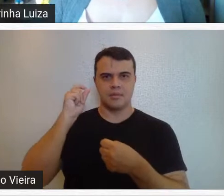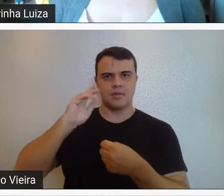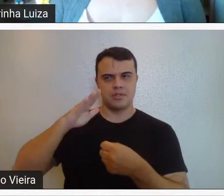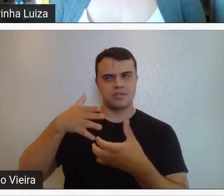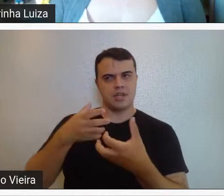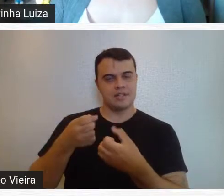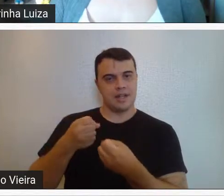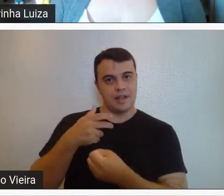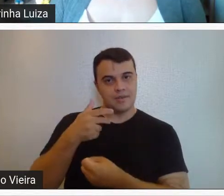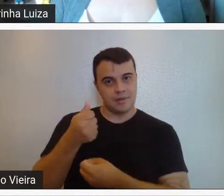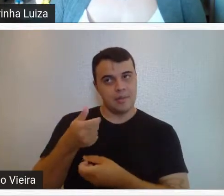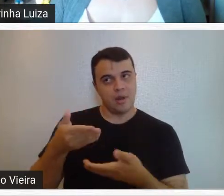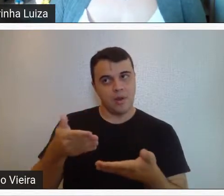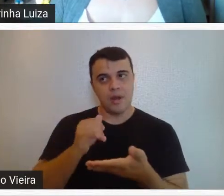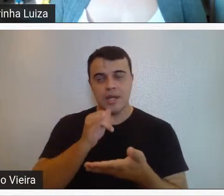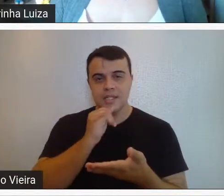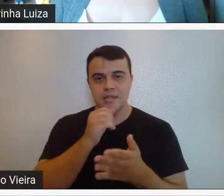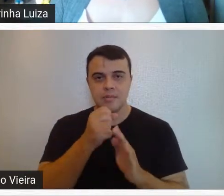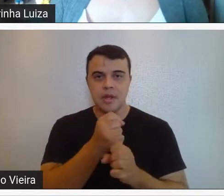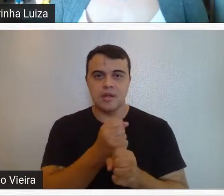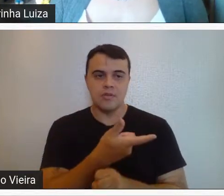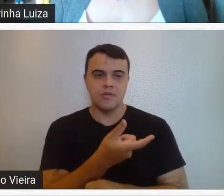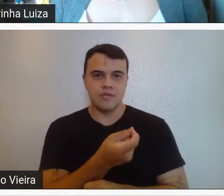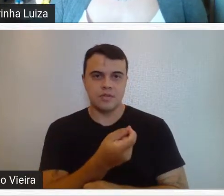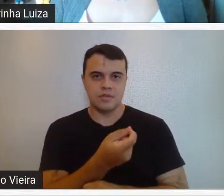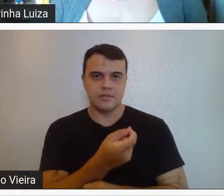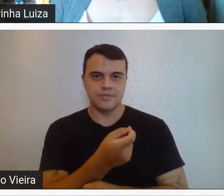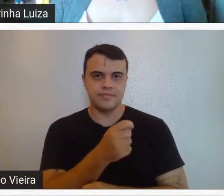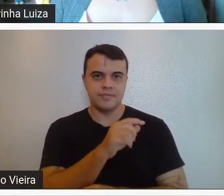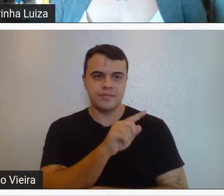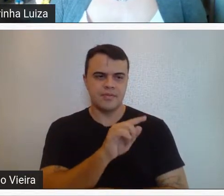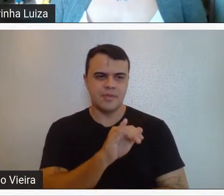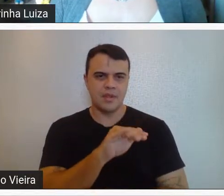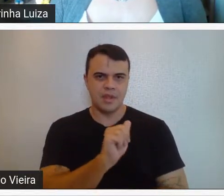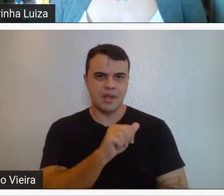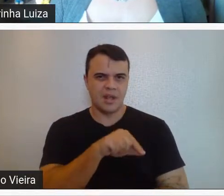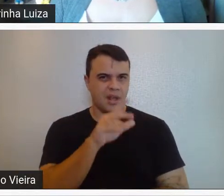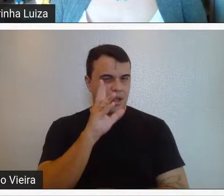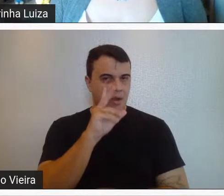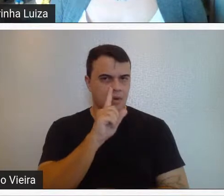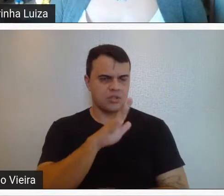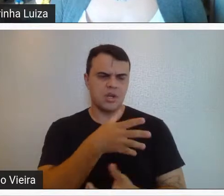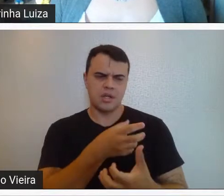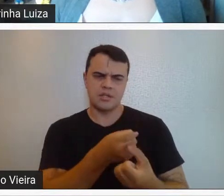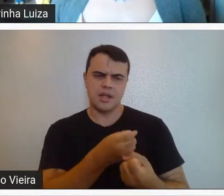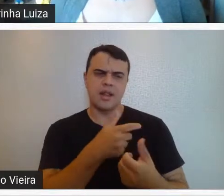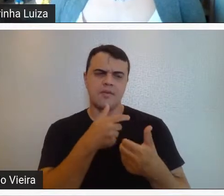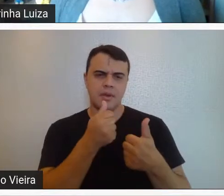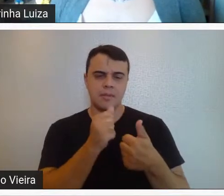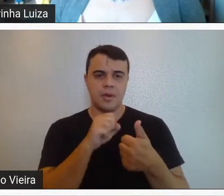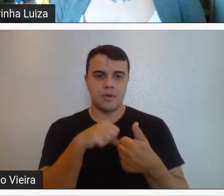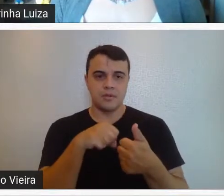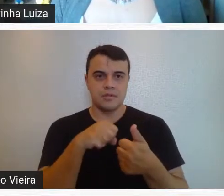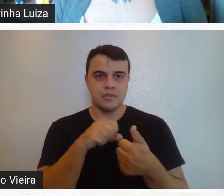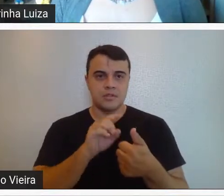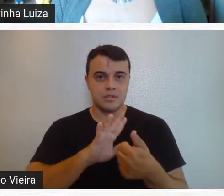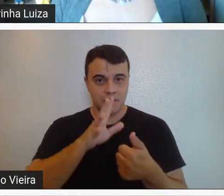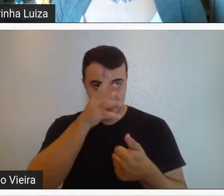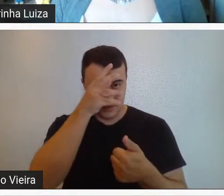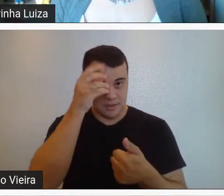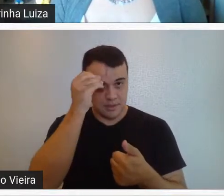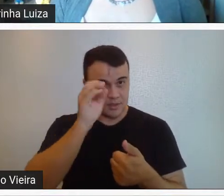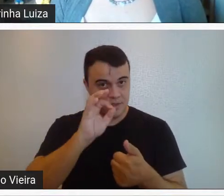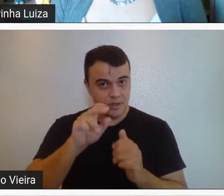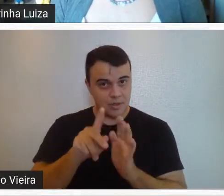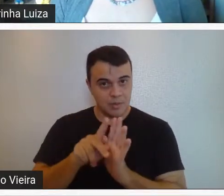aceitava melhor. Em relação, por exemplo, à década de 20, a exposição da Zina Aita, eu acho que já aceitava um pouco melhor. Não esquecendo que